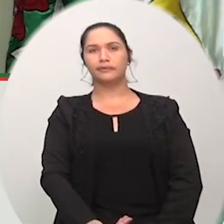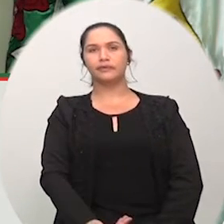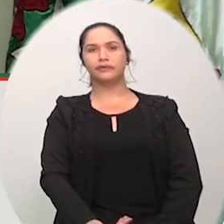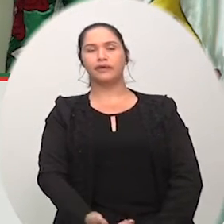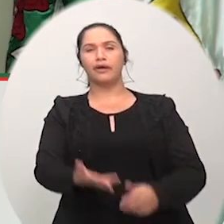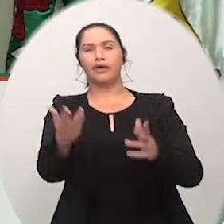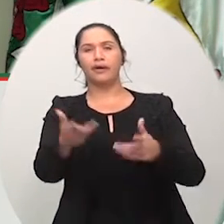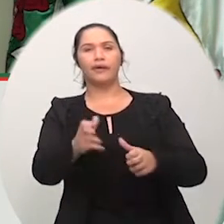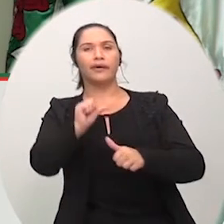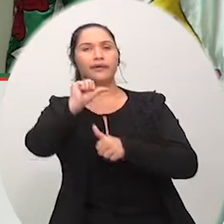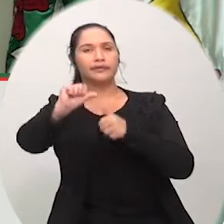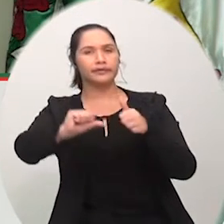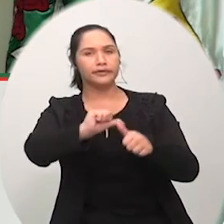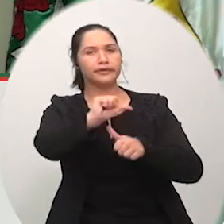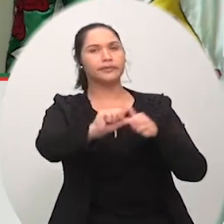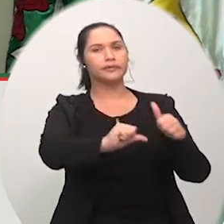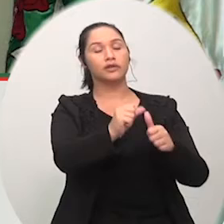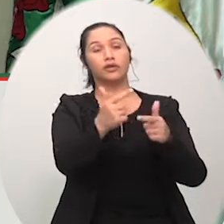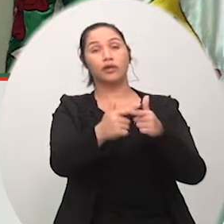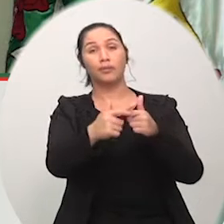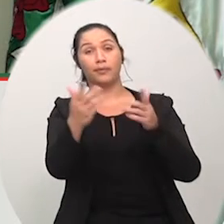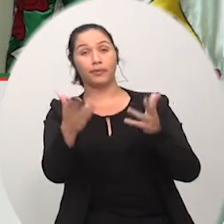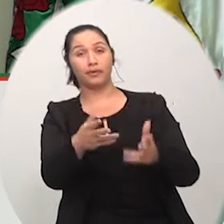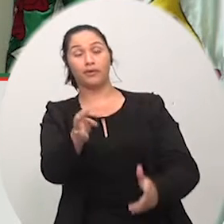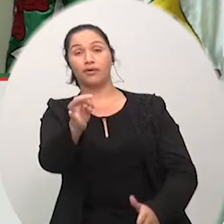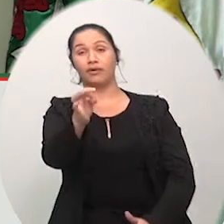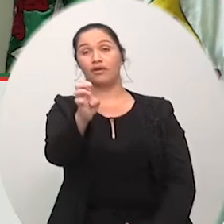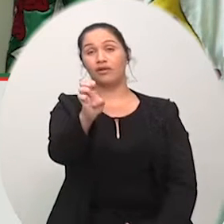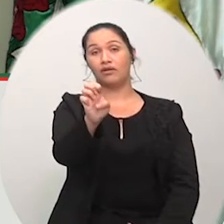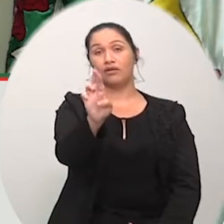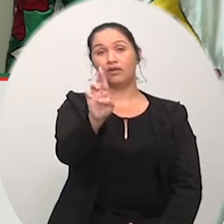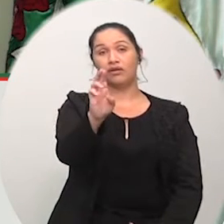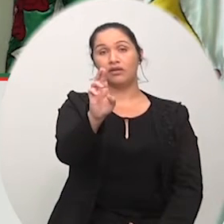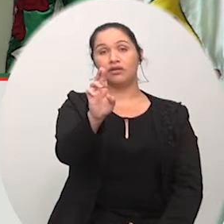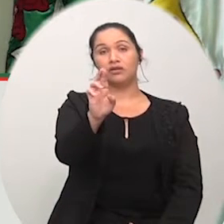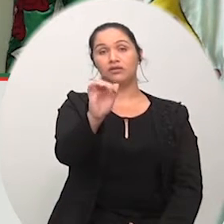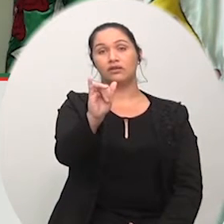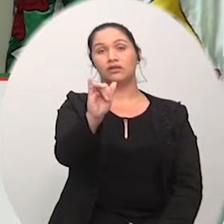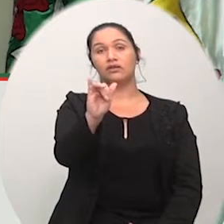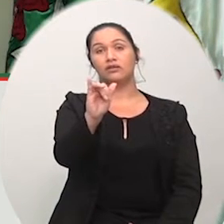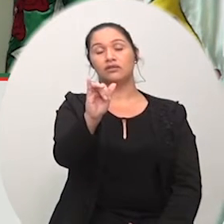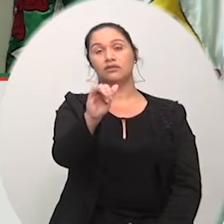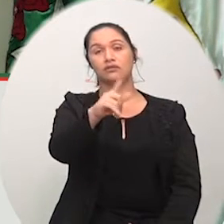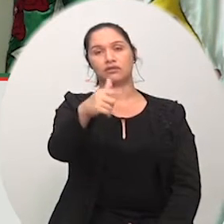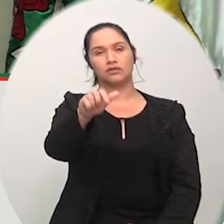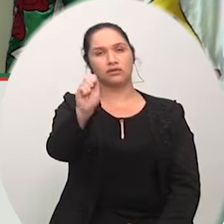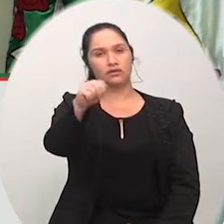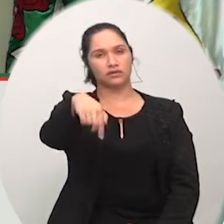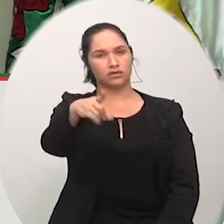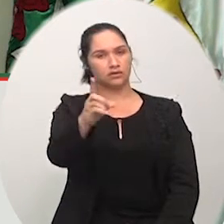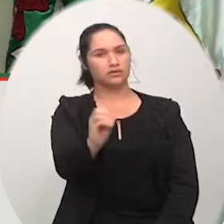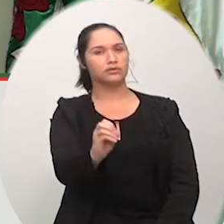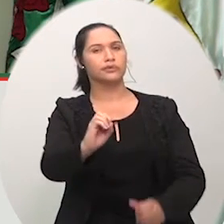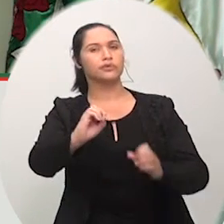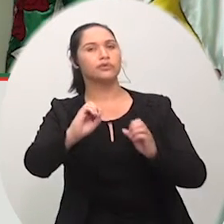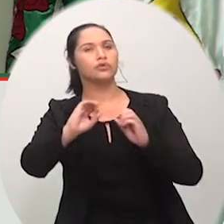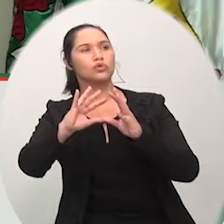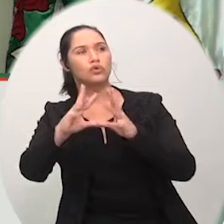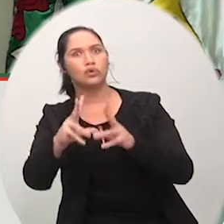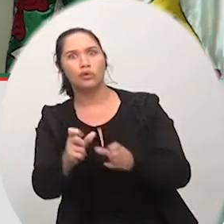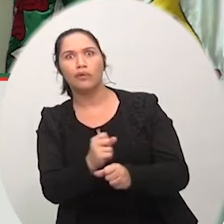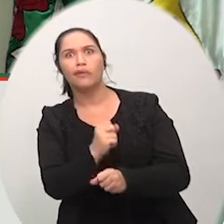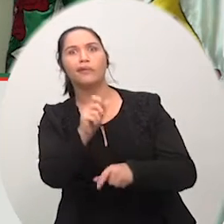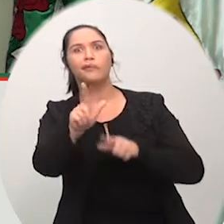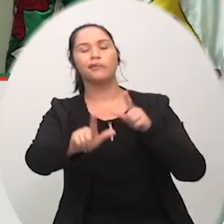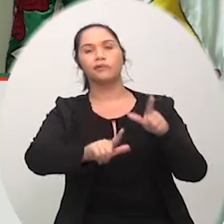Provavelmente, os próximos prefeitos serão gestores de terceirizadas. O senhor não acha que nós estamos abrindo mão de